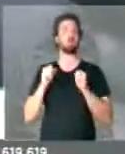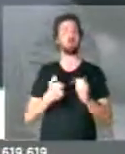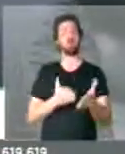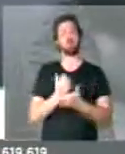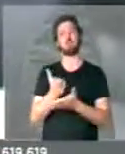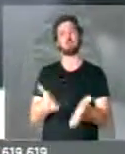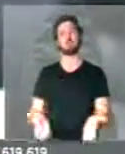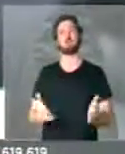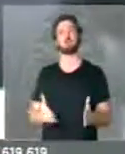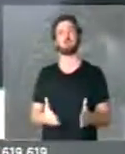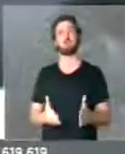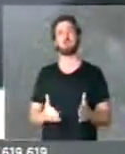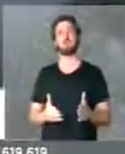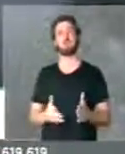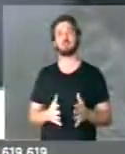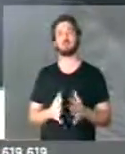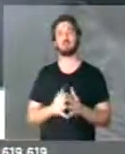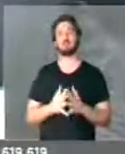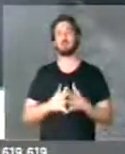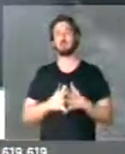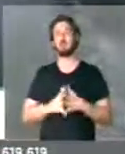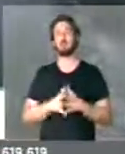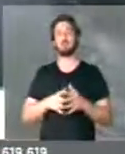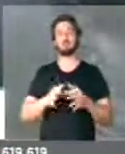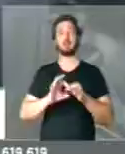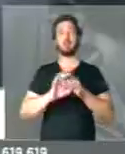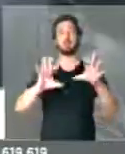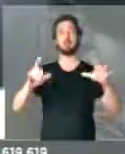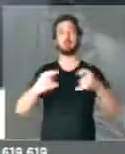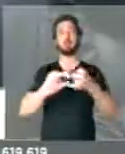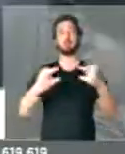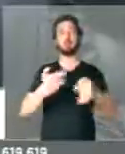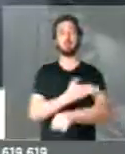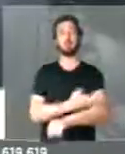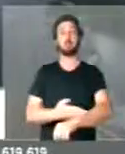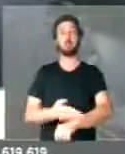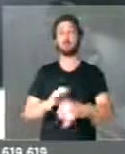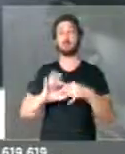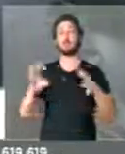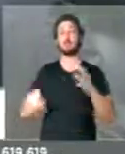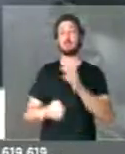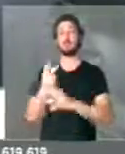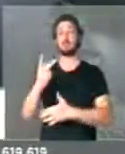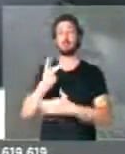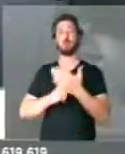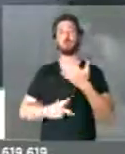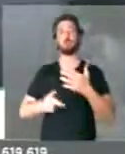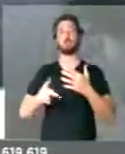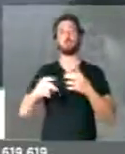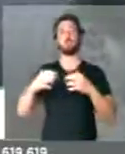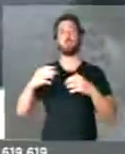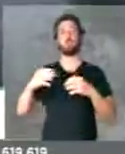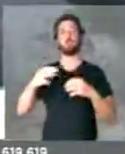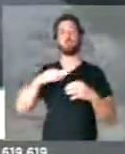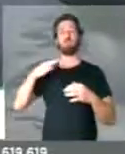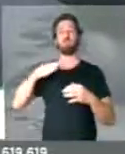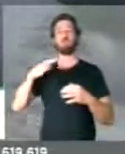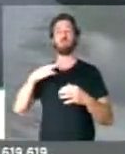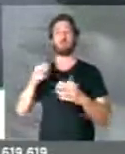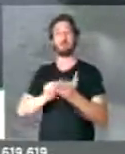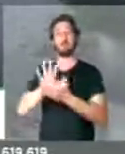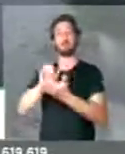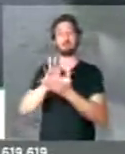aprovar isso, é como dar uma carta branca aos governadores para criar os planos de demissão voluntária, ainda